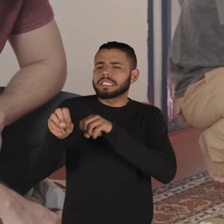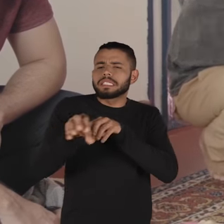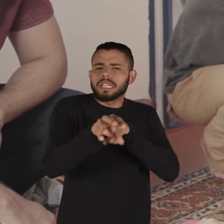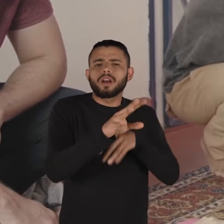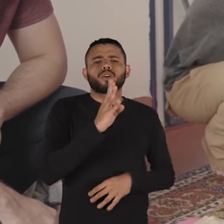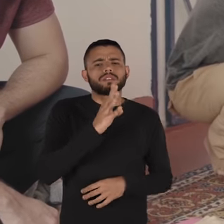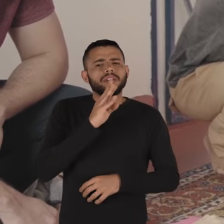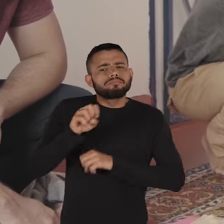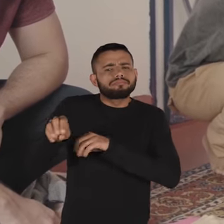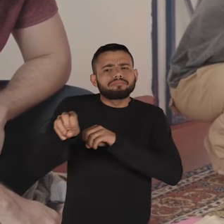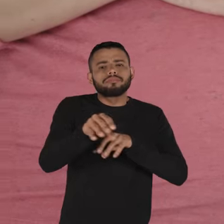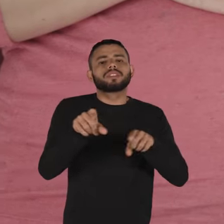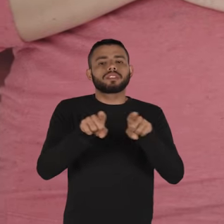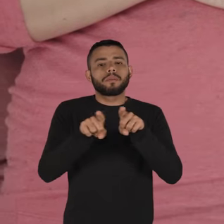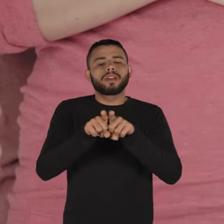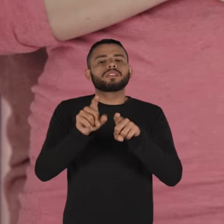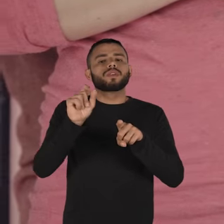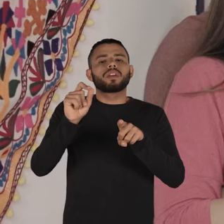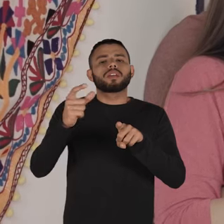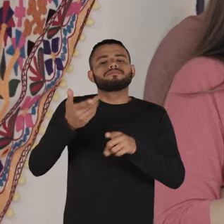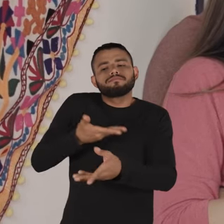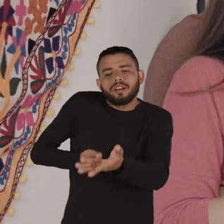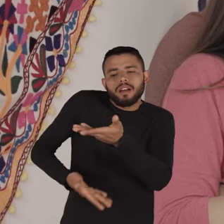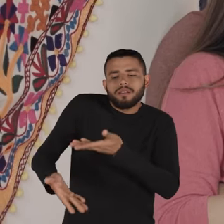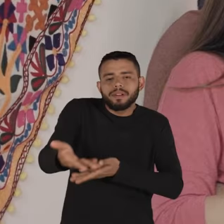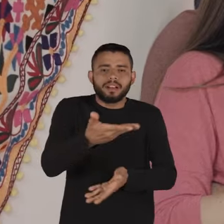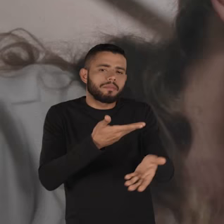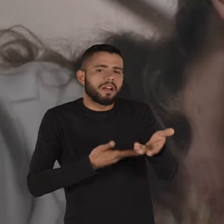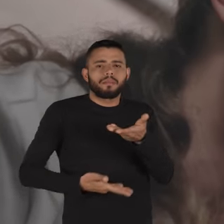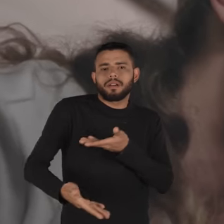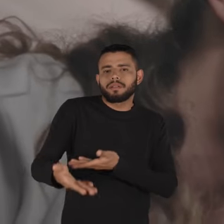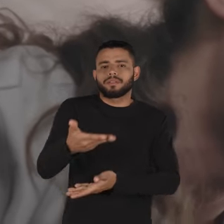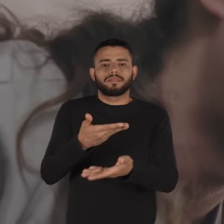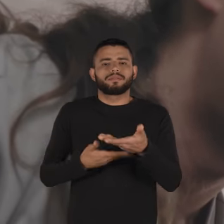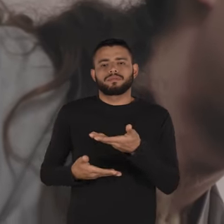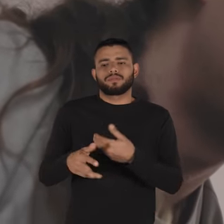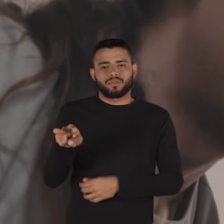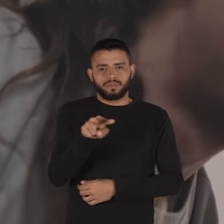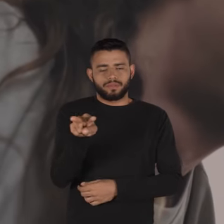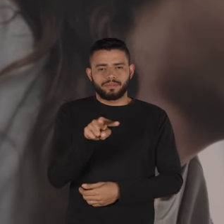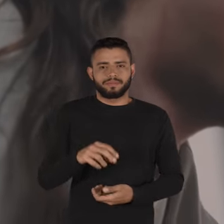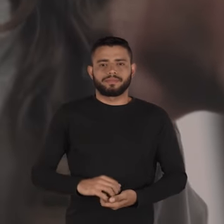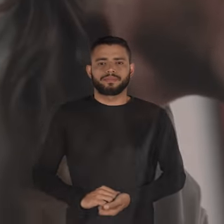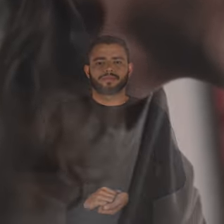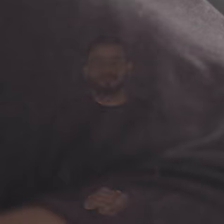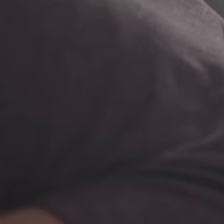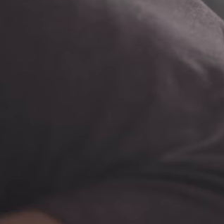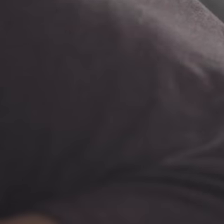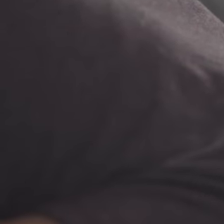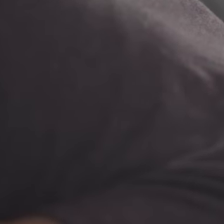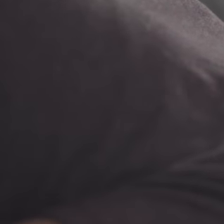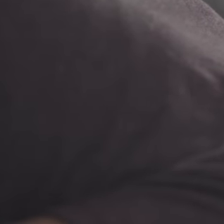conhecimento e é trazer a reciprocidade desse casal. Grávidas, deitadas,